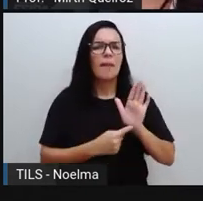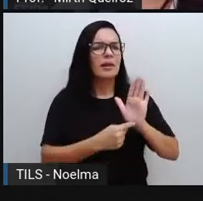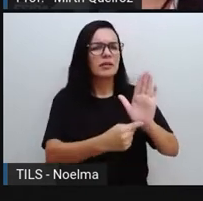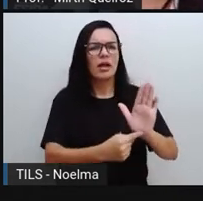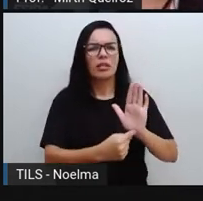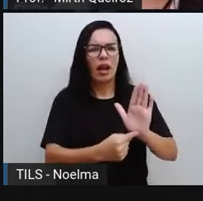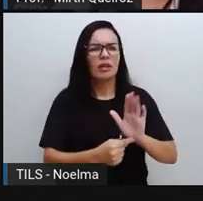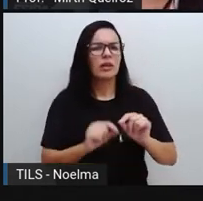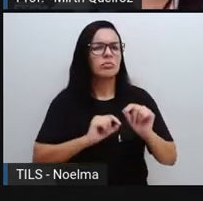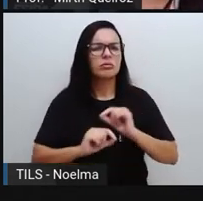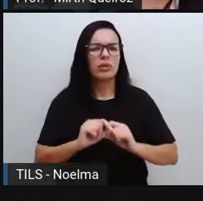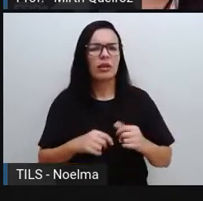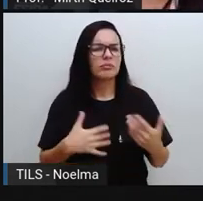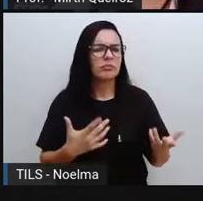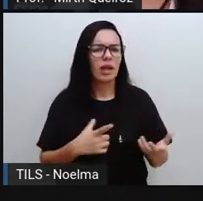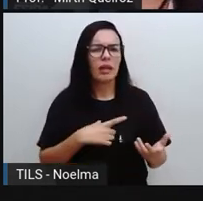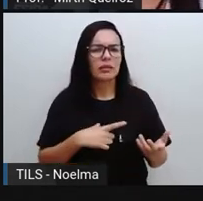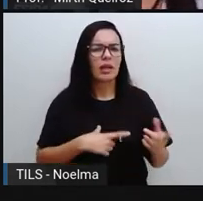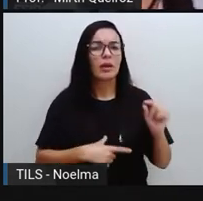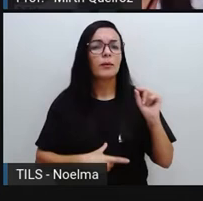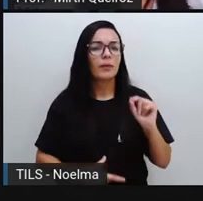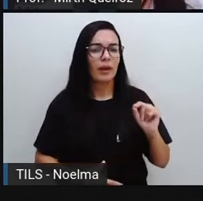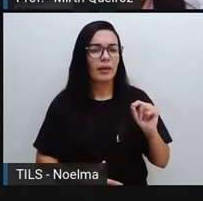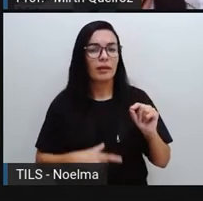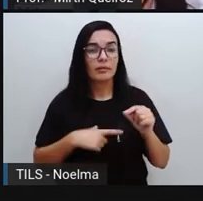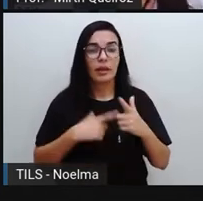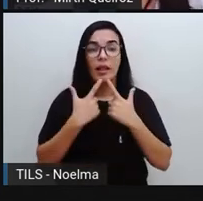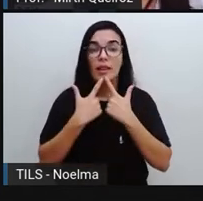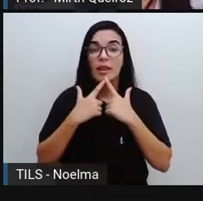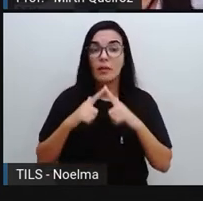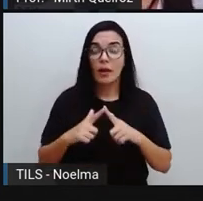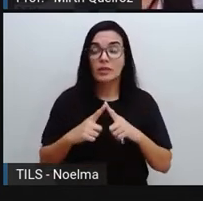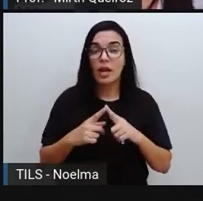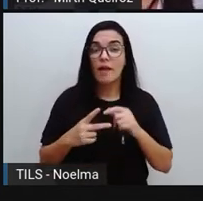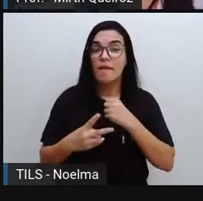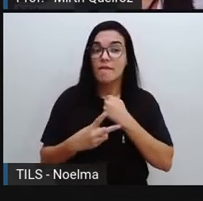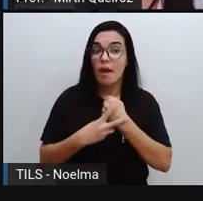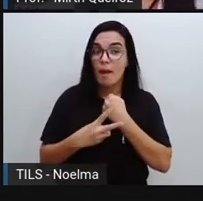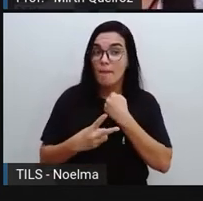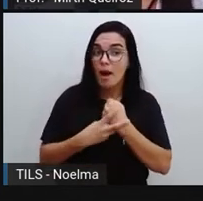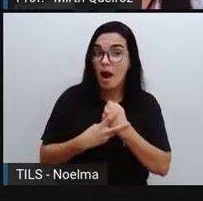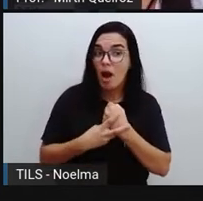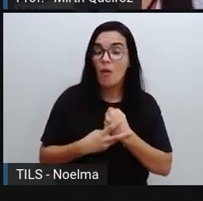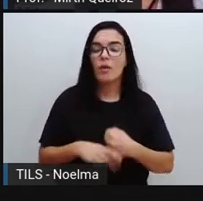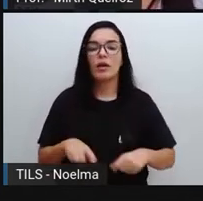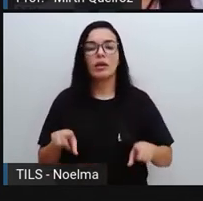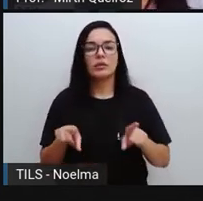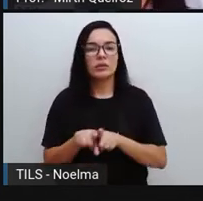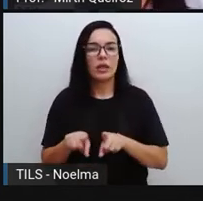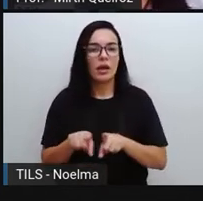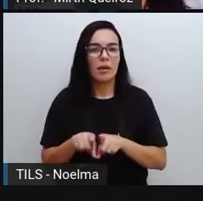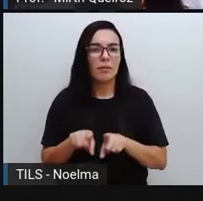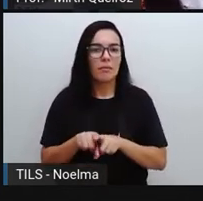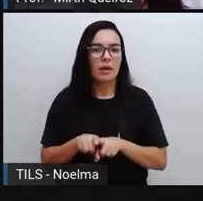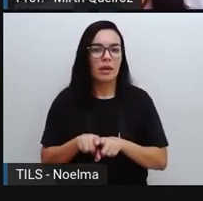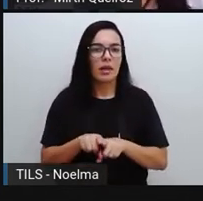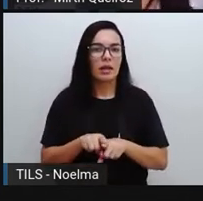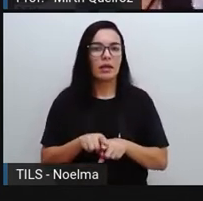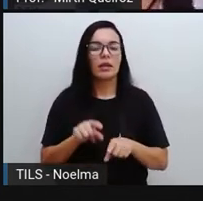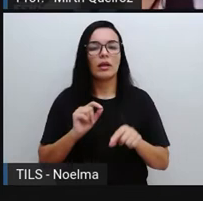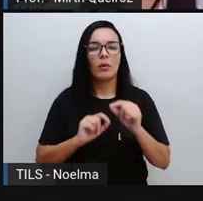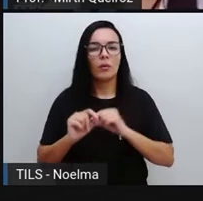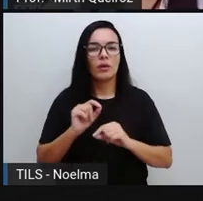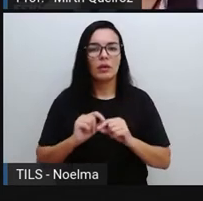a presença de dois tipos de linguagem. Uma é a linguagem verbal, onde a gente utiliza a norma culta, né?